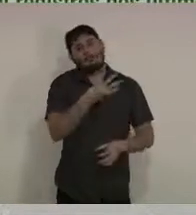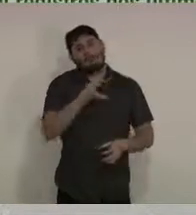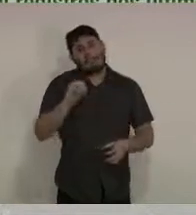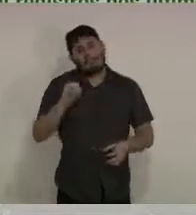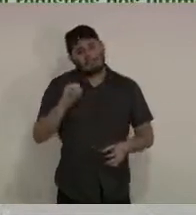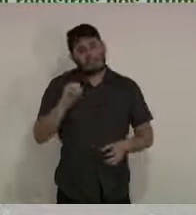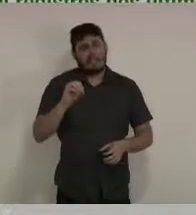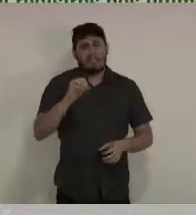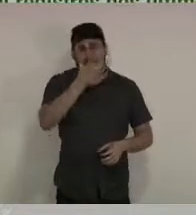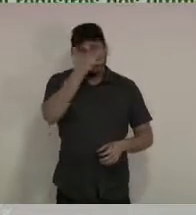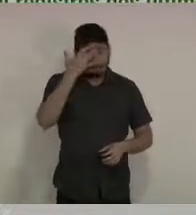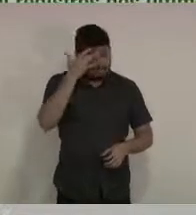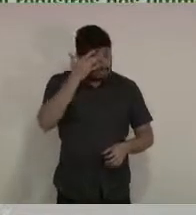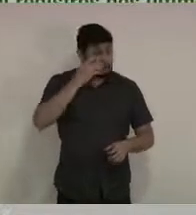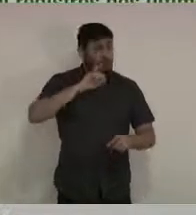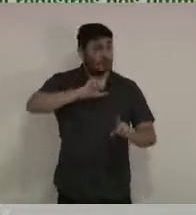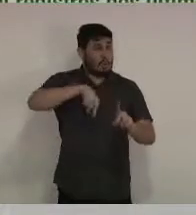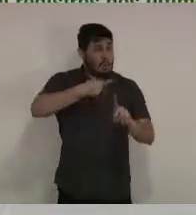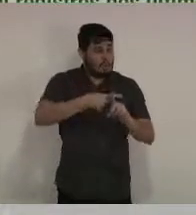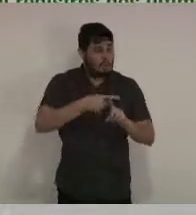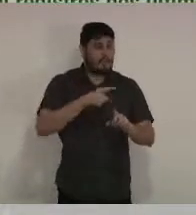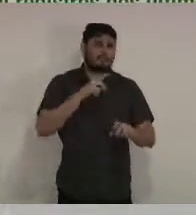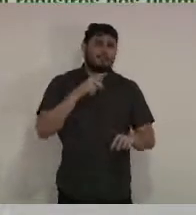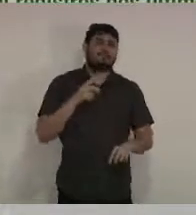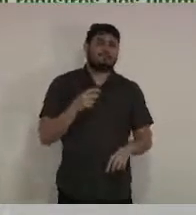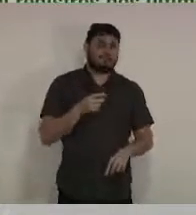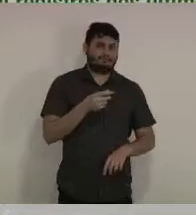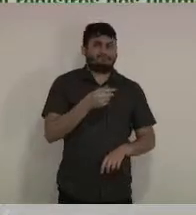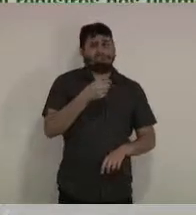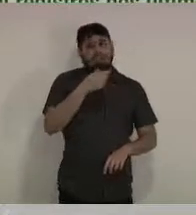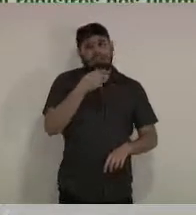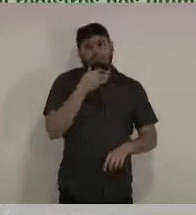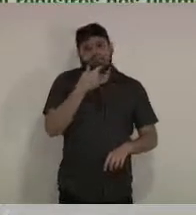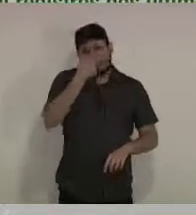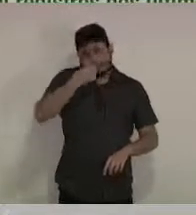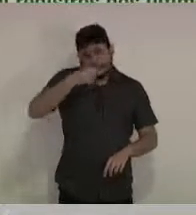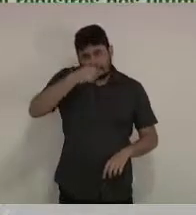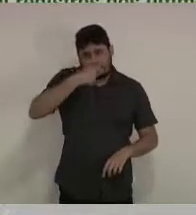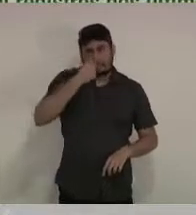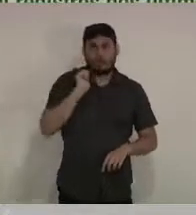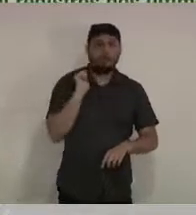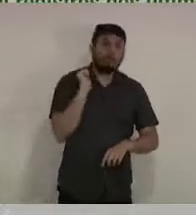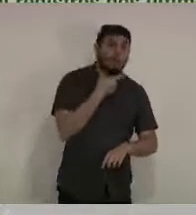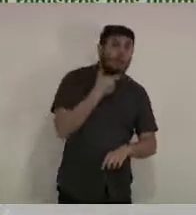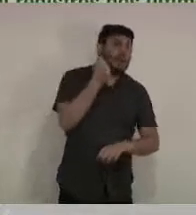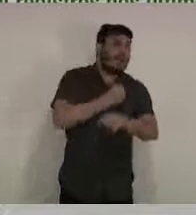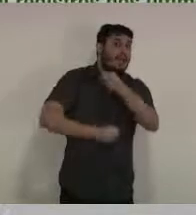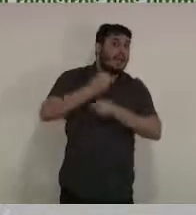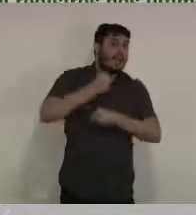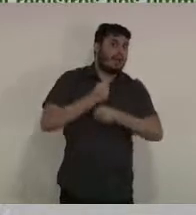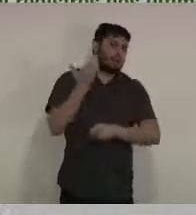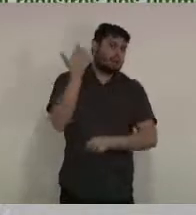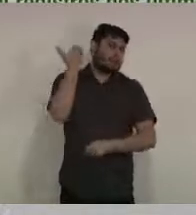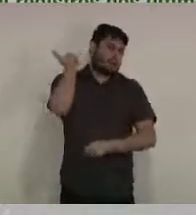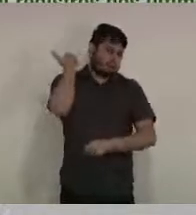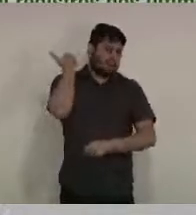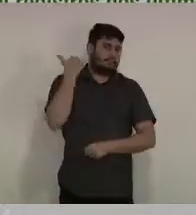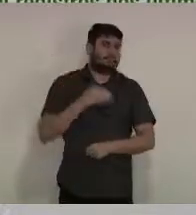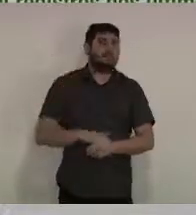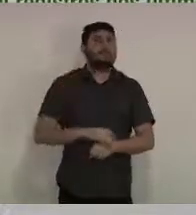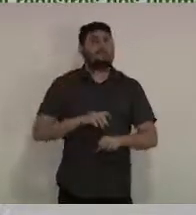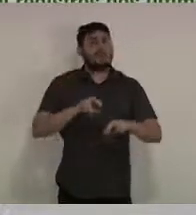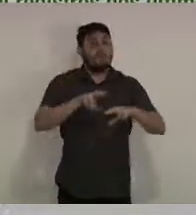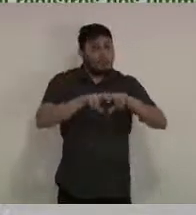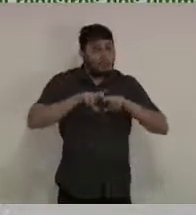anos. Isso nos preocupa muito e nos alerta cada vez mais para a tomada de decisão de medidas